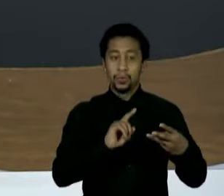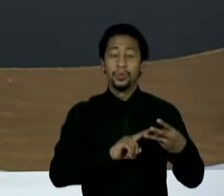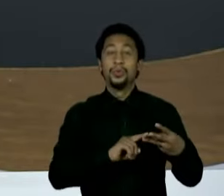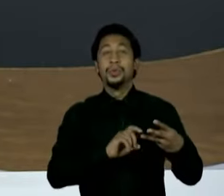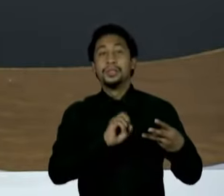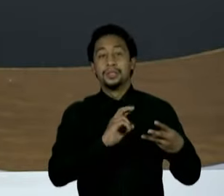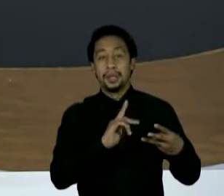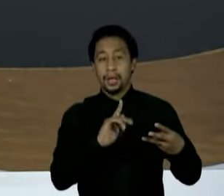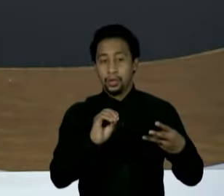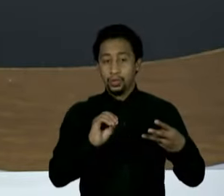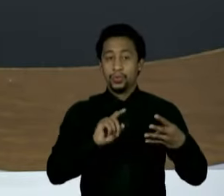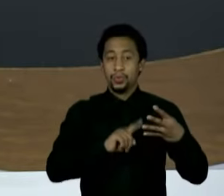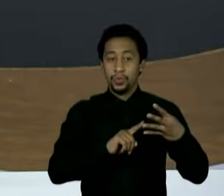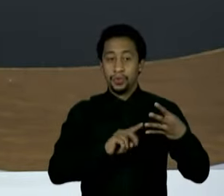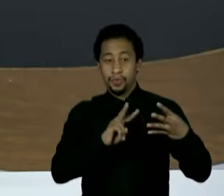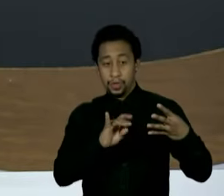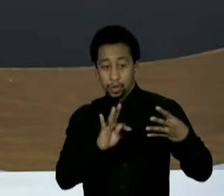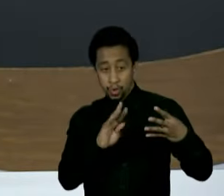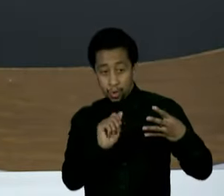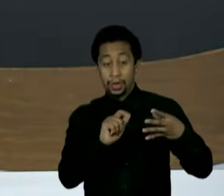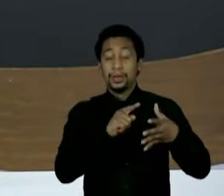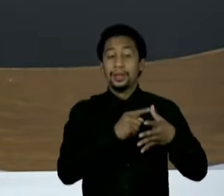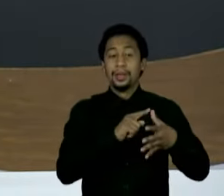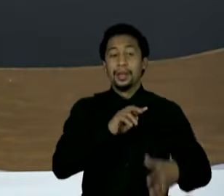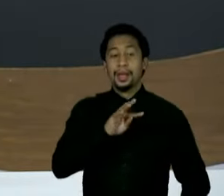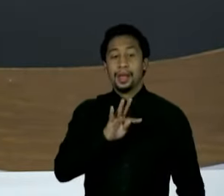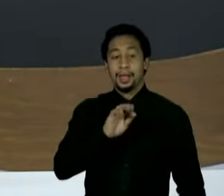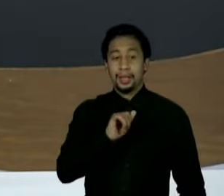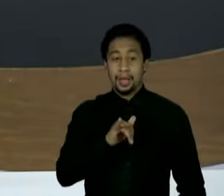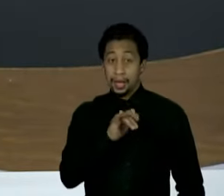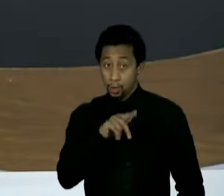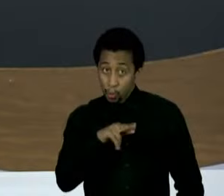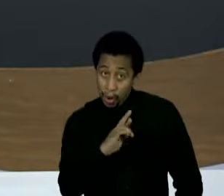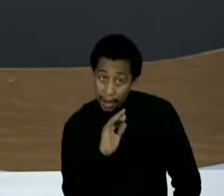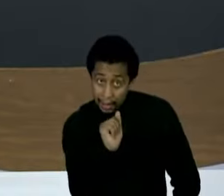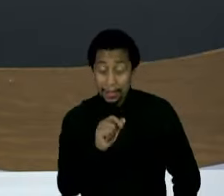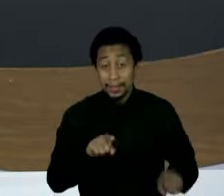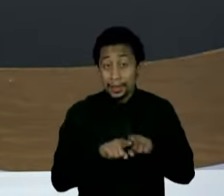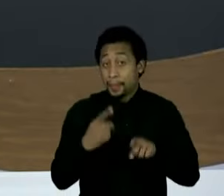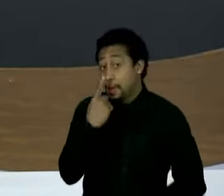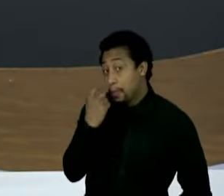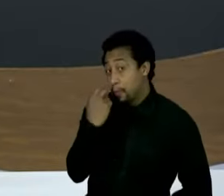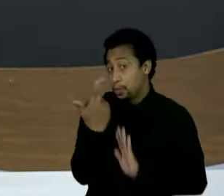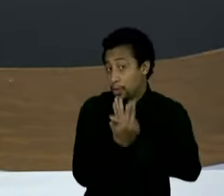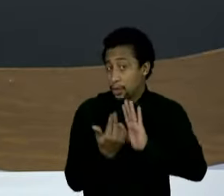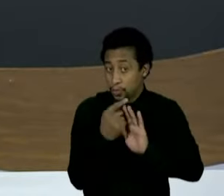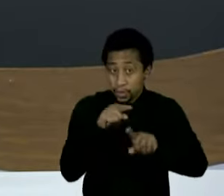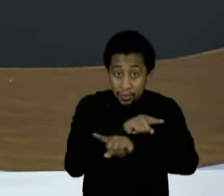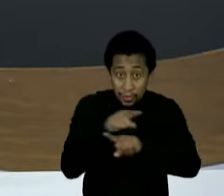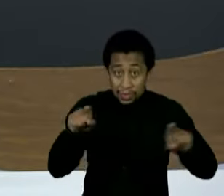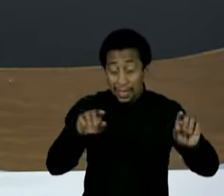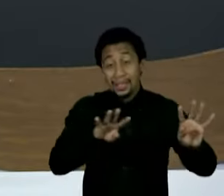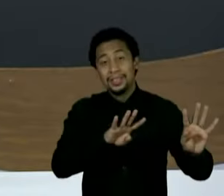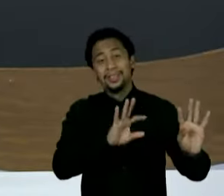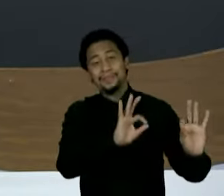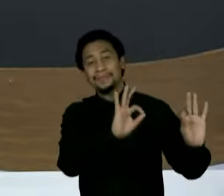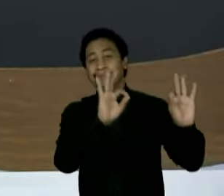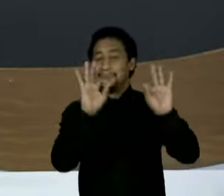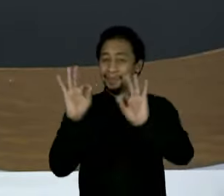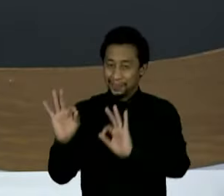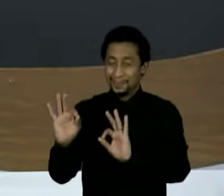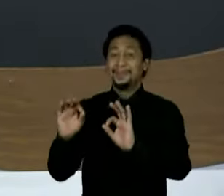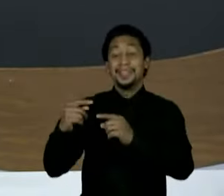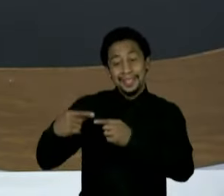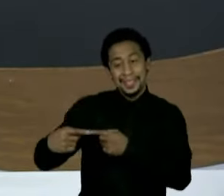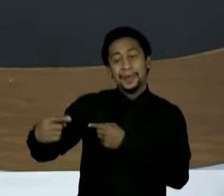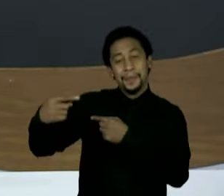Taiguara Ribeiro. Também ao meu parceiro, Paulo Caruso. Obrigada, principalmente, a você pela sua audiência nesta noite e em todas as